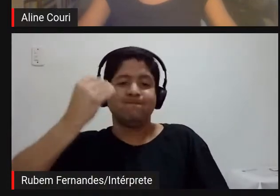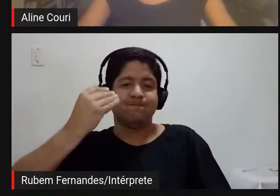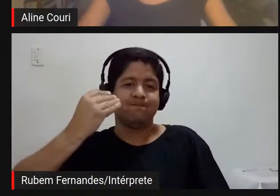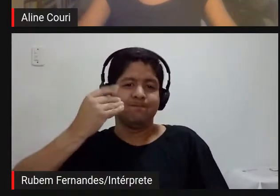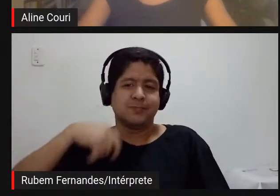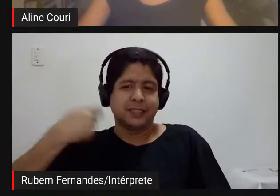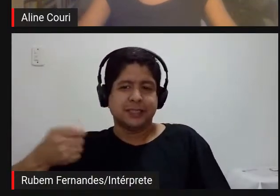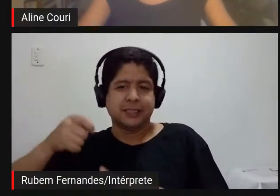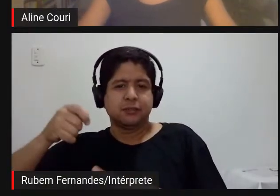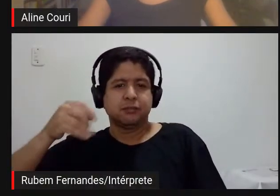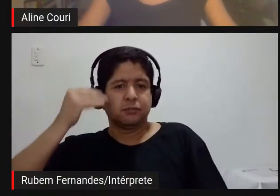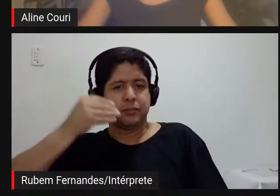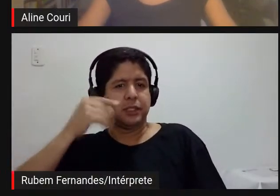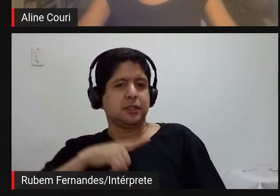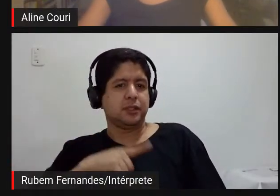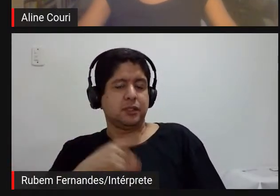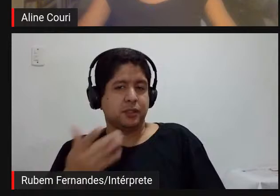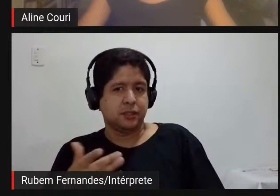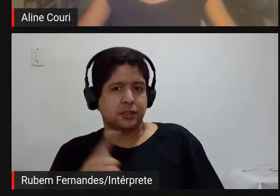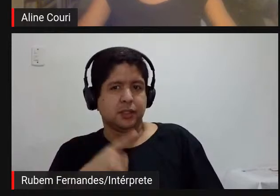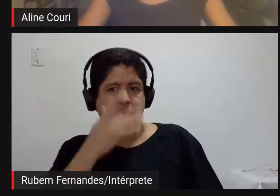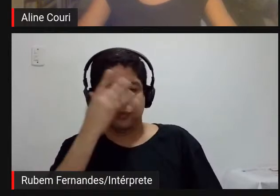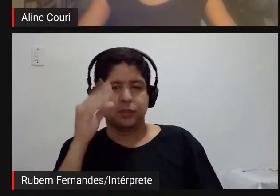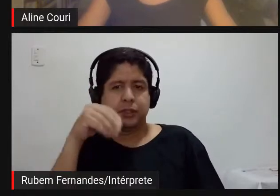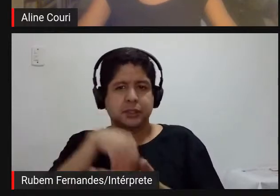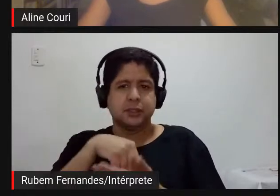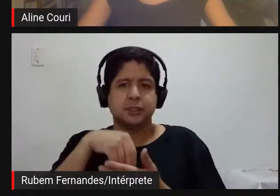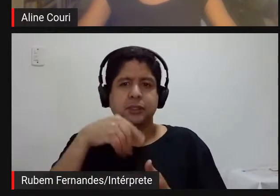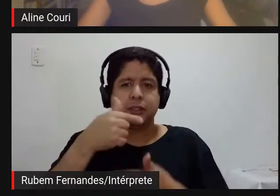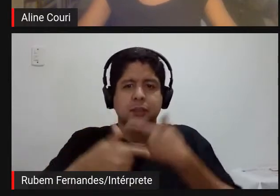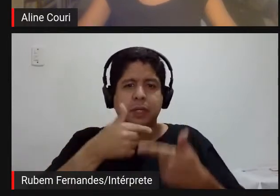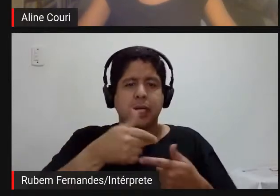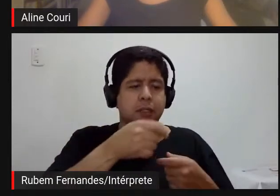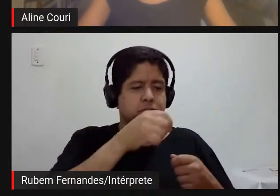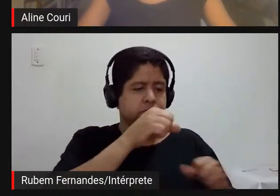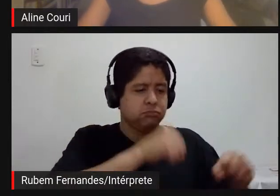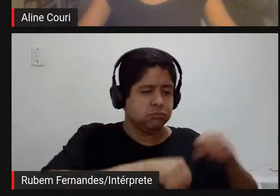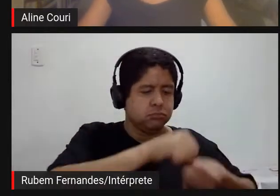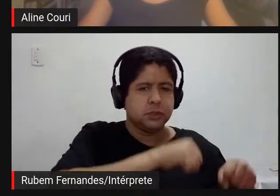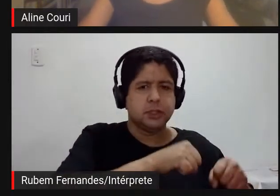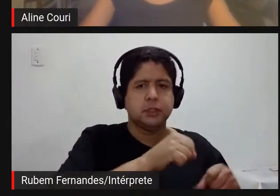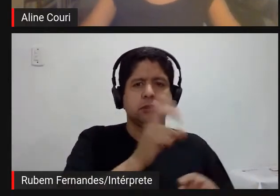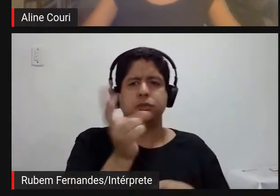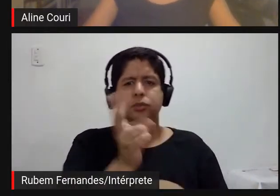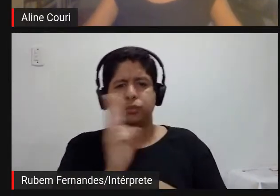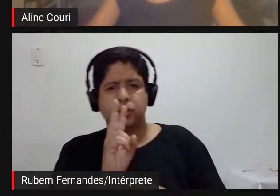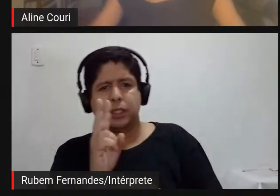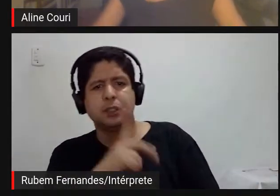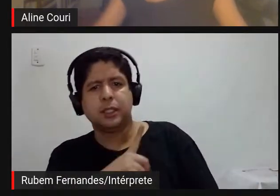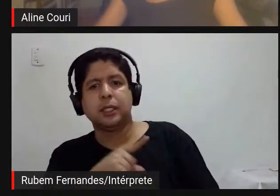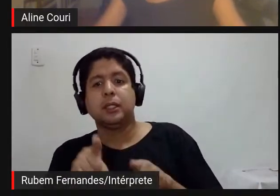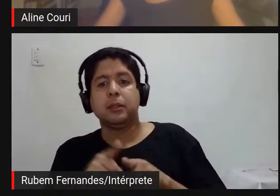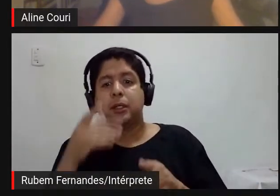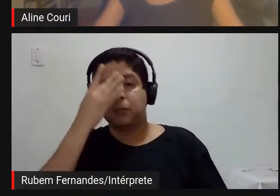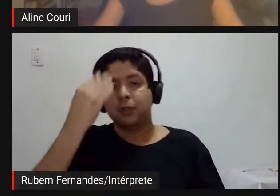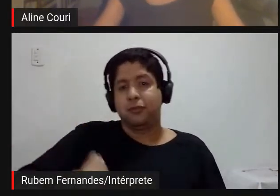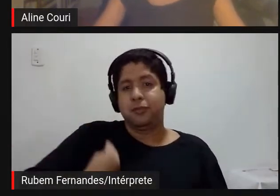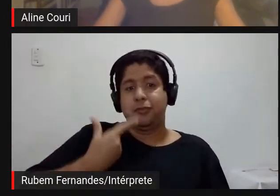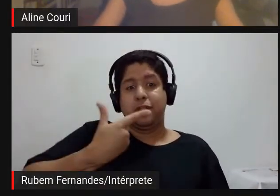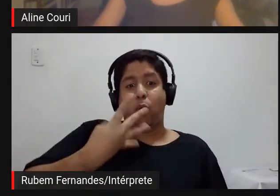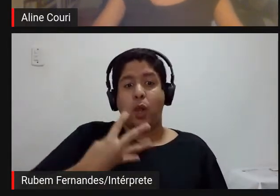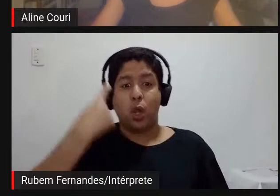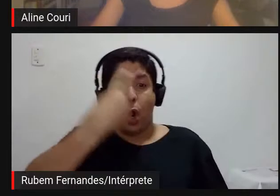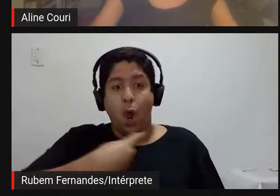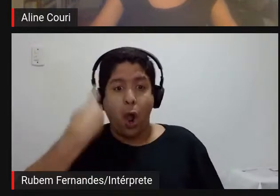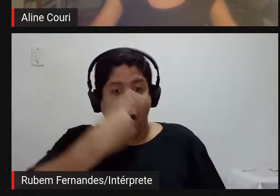das experiências né são pessoas que estão ali trabalhando na limpeza os seguranças estão ali vivendo 24 horas quase